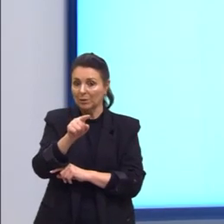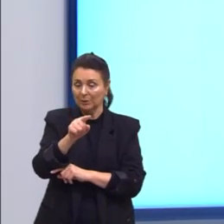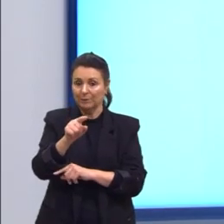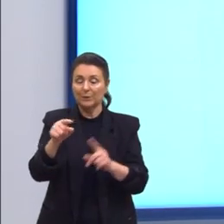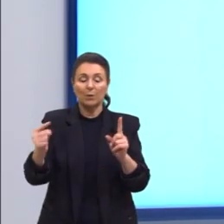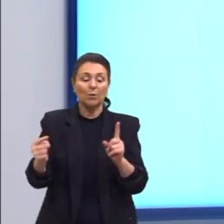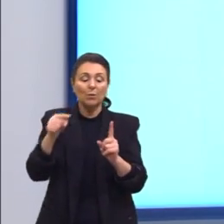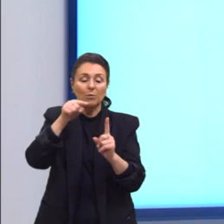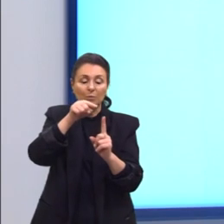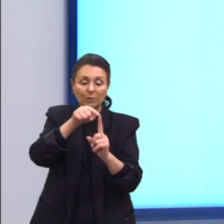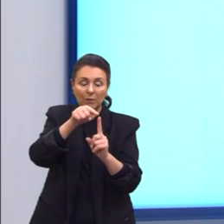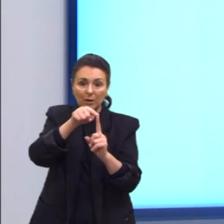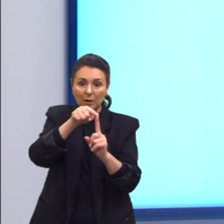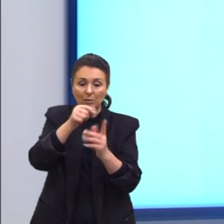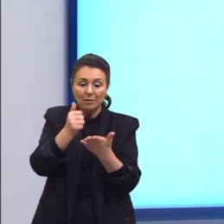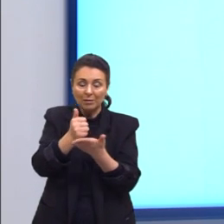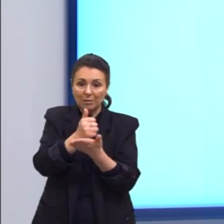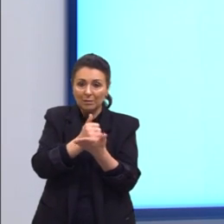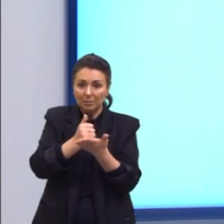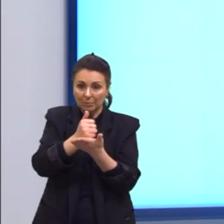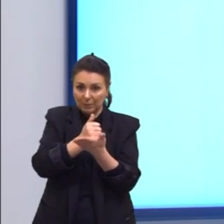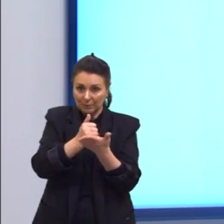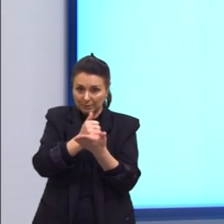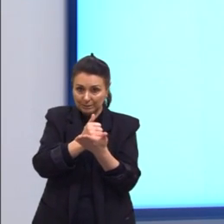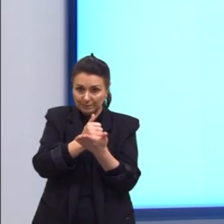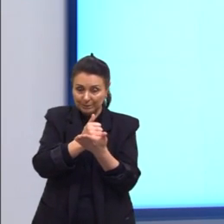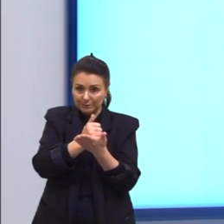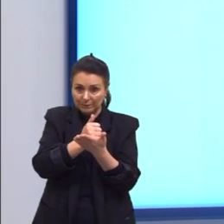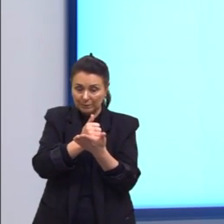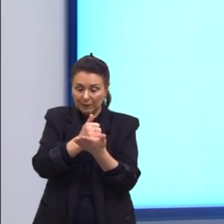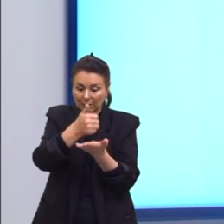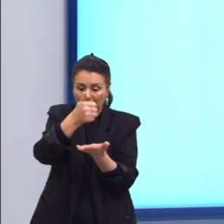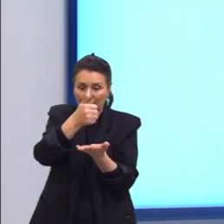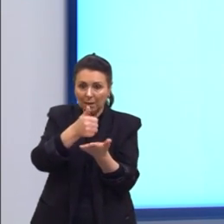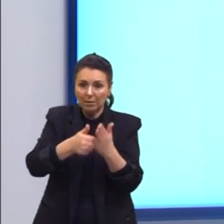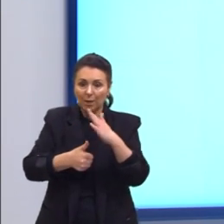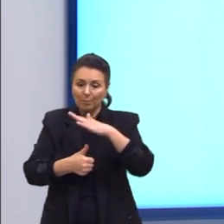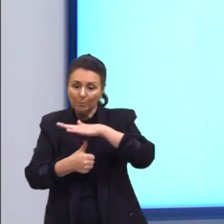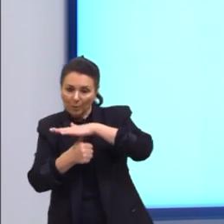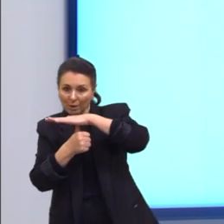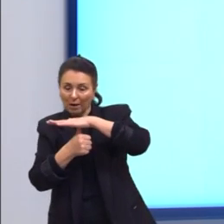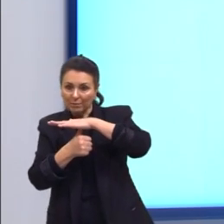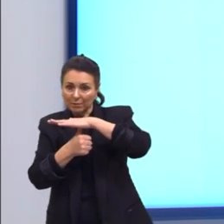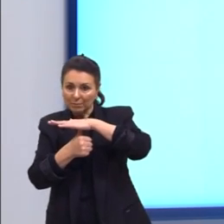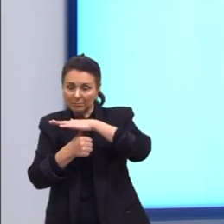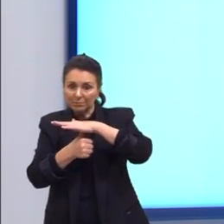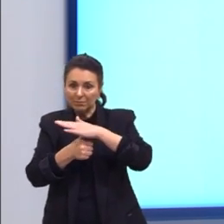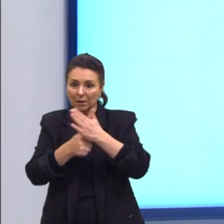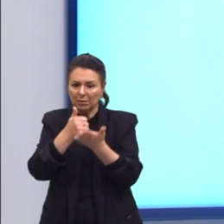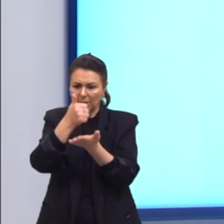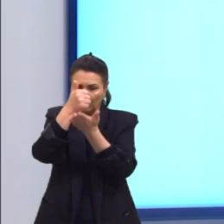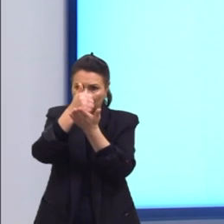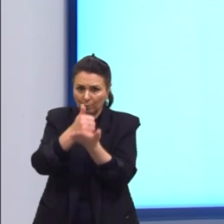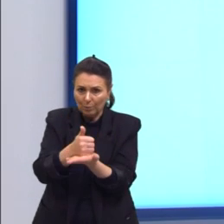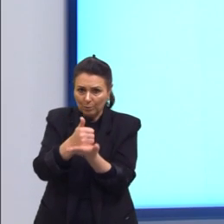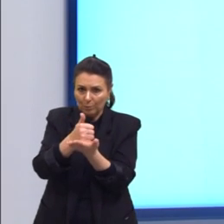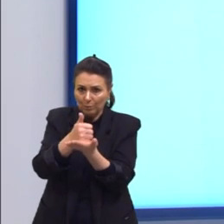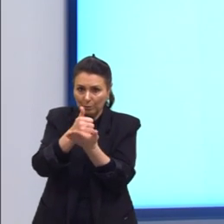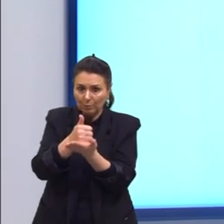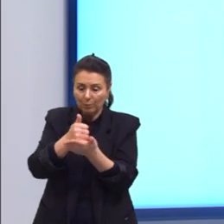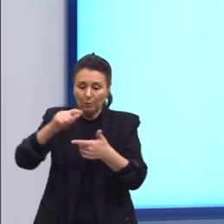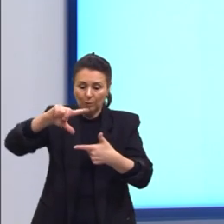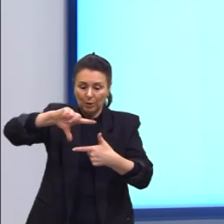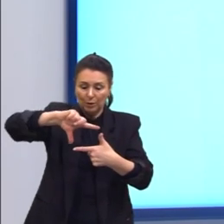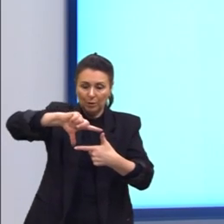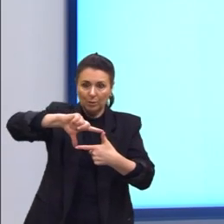vértices na base aqui, onde ficaria apoiada essa figura. Como é formada por retângulos, nós teríamos